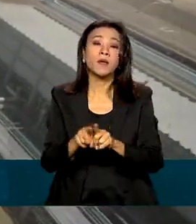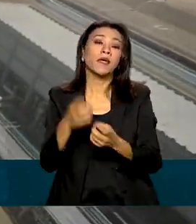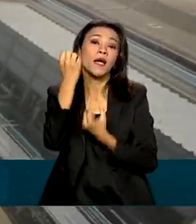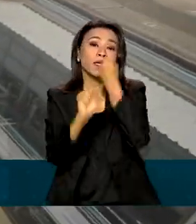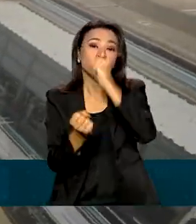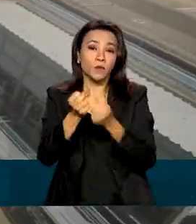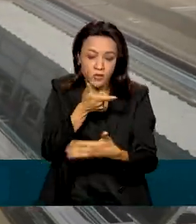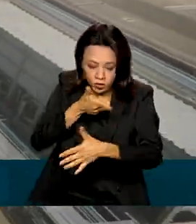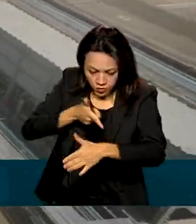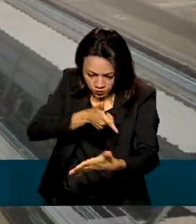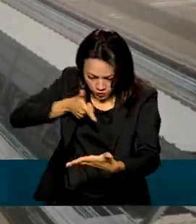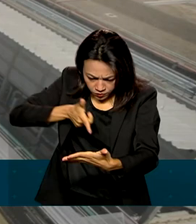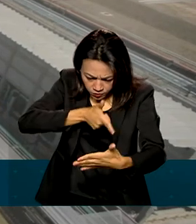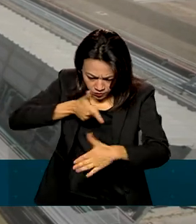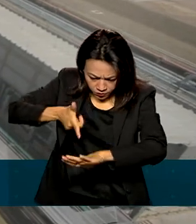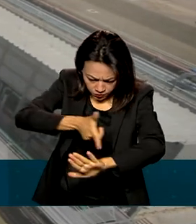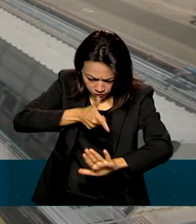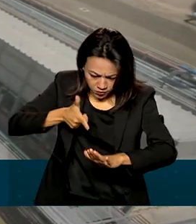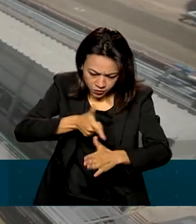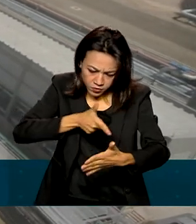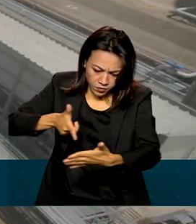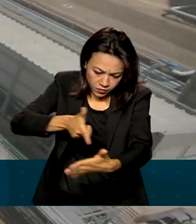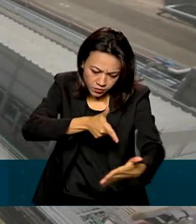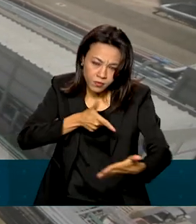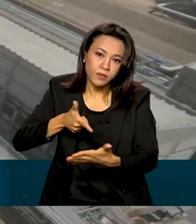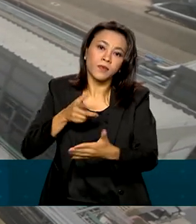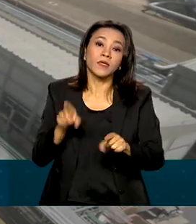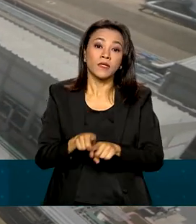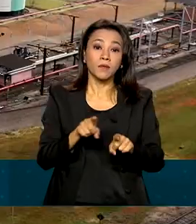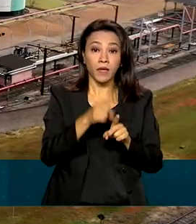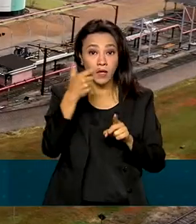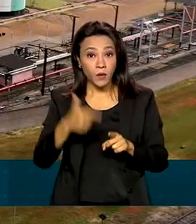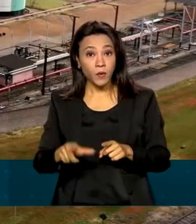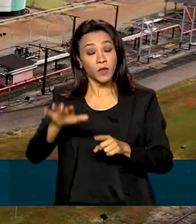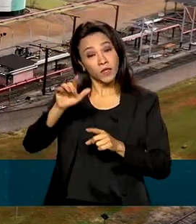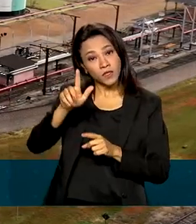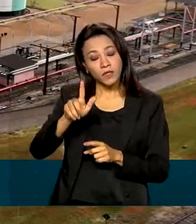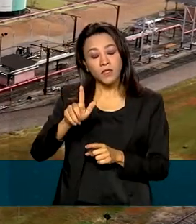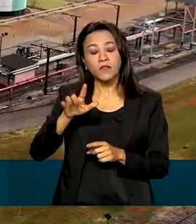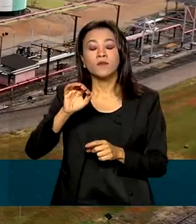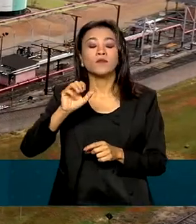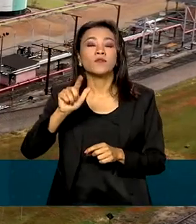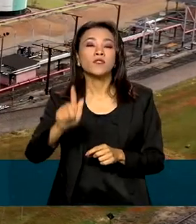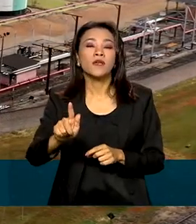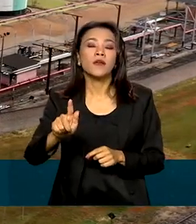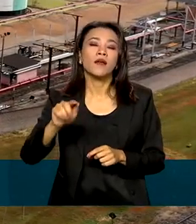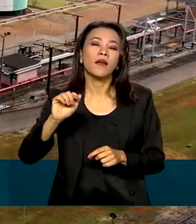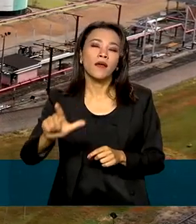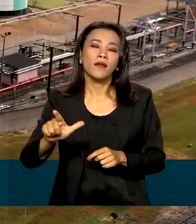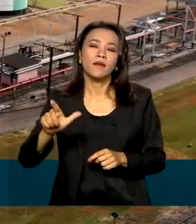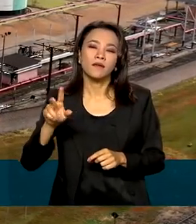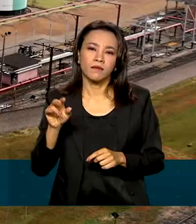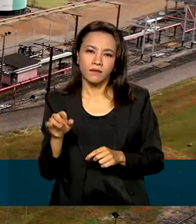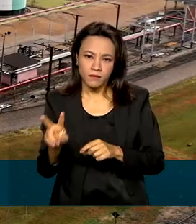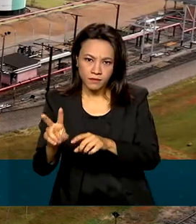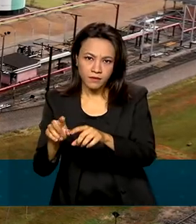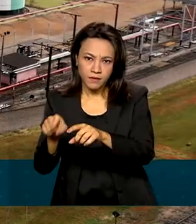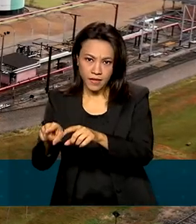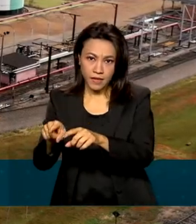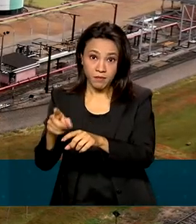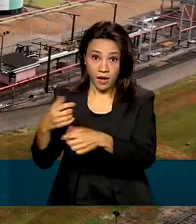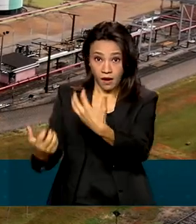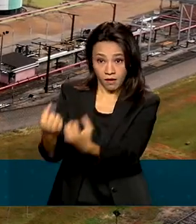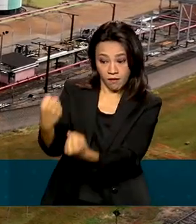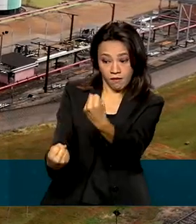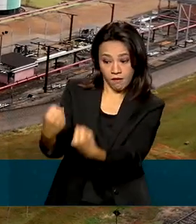também atinge o GNV, o gás natural veicular, utilizado para abastecer veículos. É importante lembrar que o